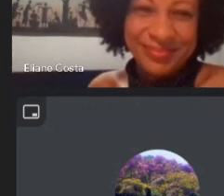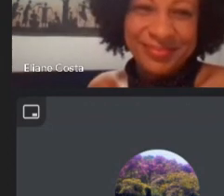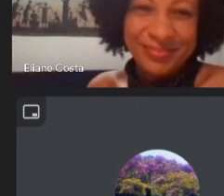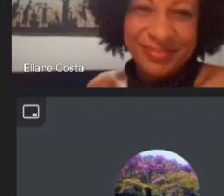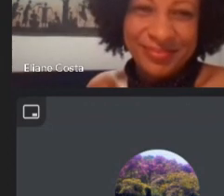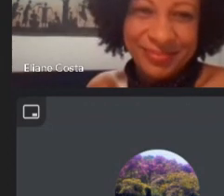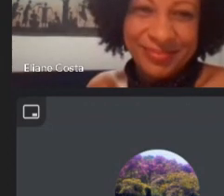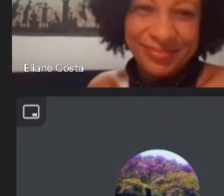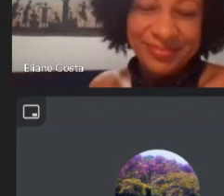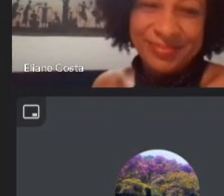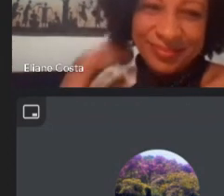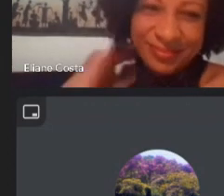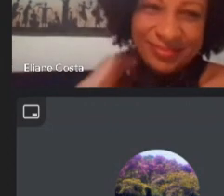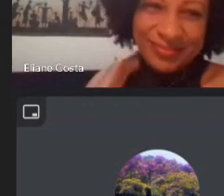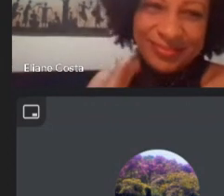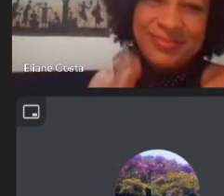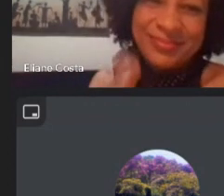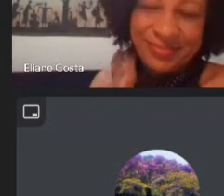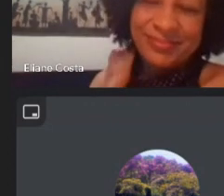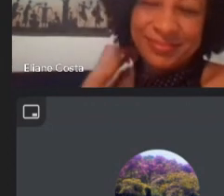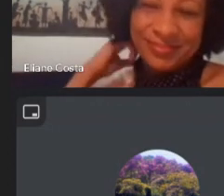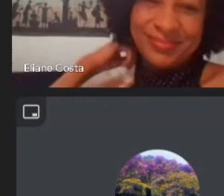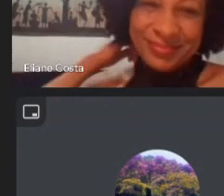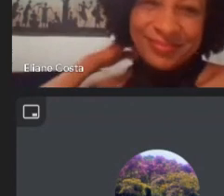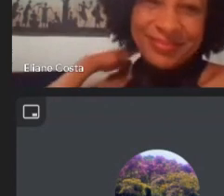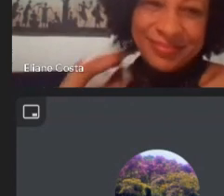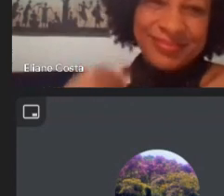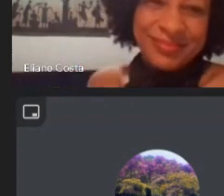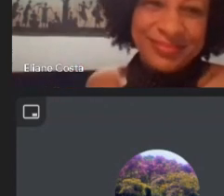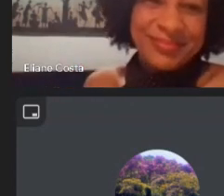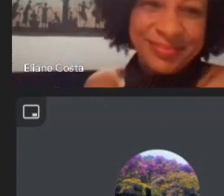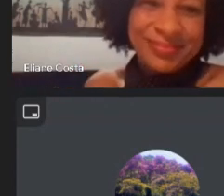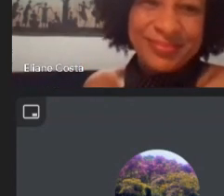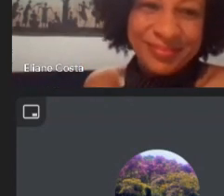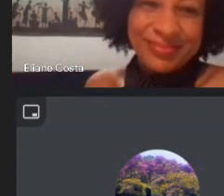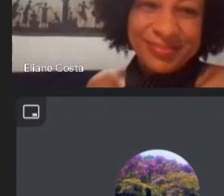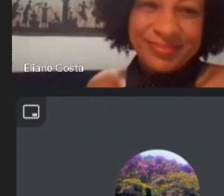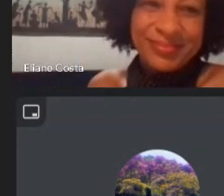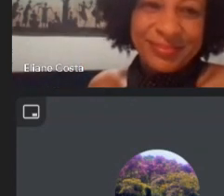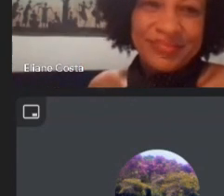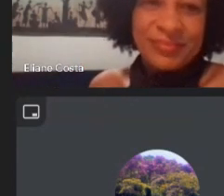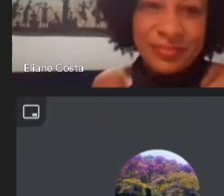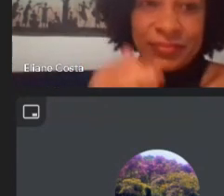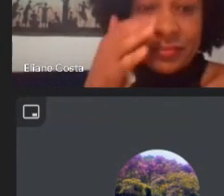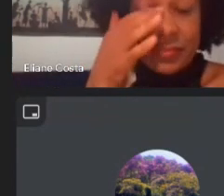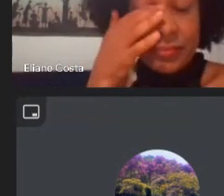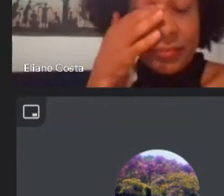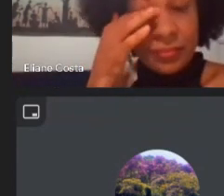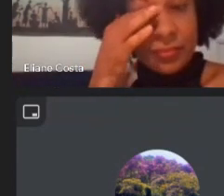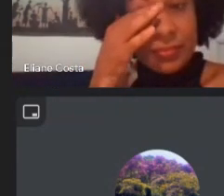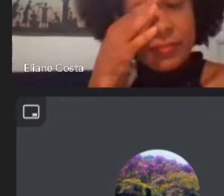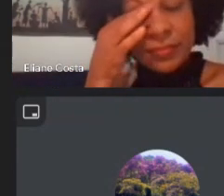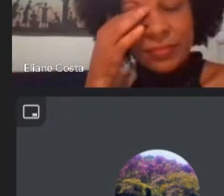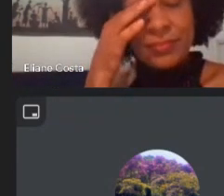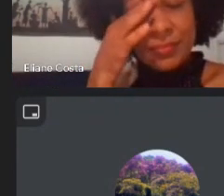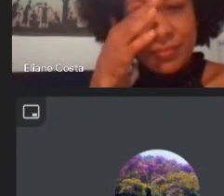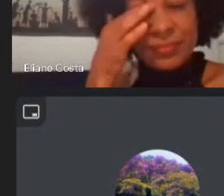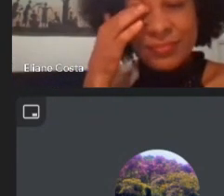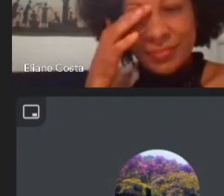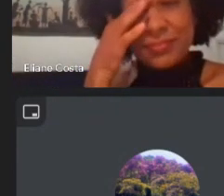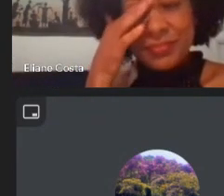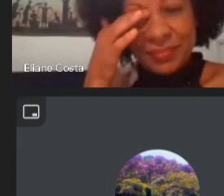Subjetividade e Saúde Mental e aí no diálogo com que a Paula trouxe nesse livro a gente tem a felicidade